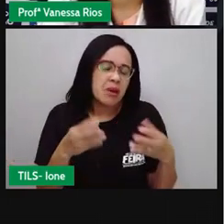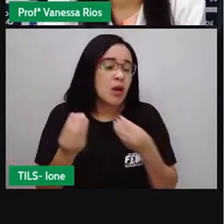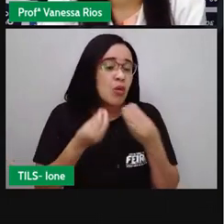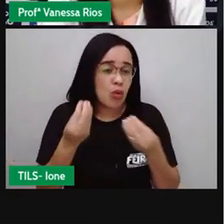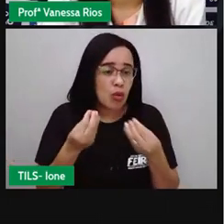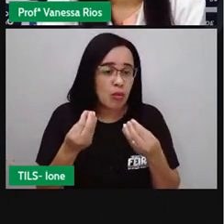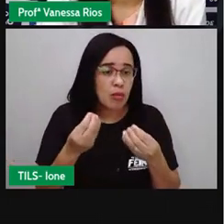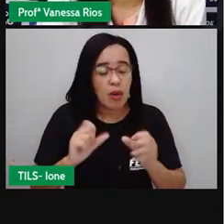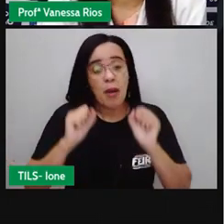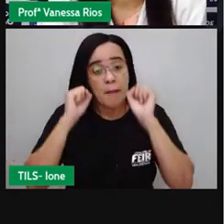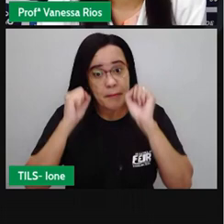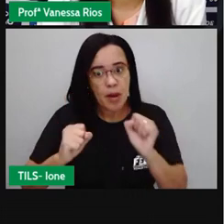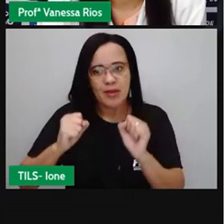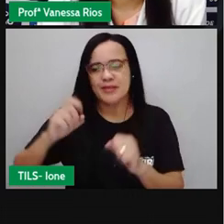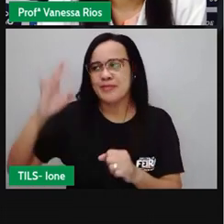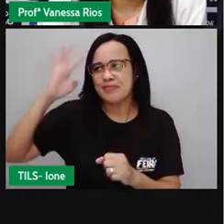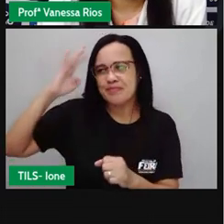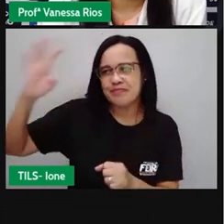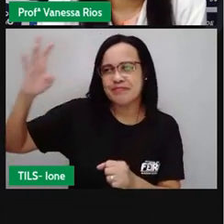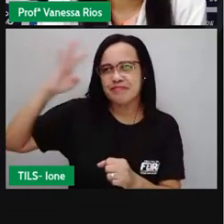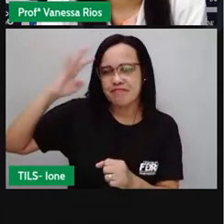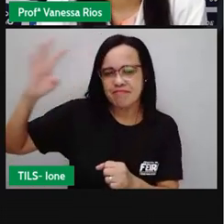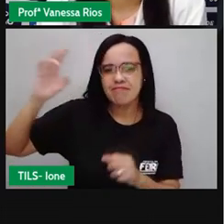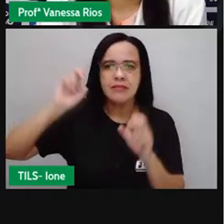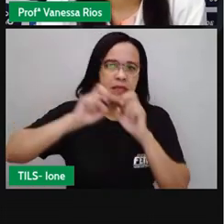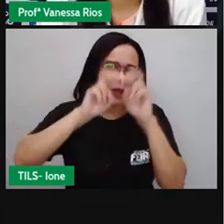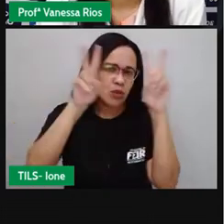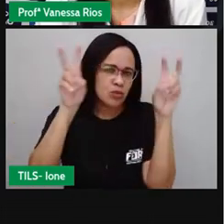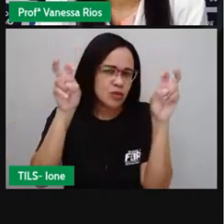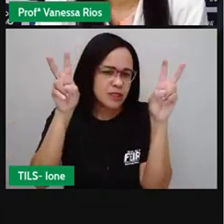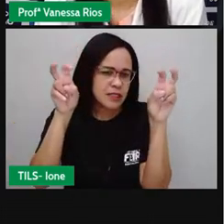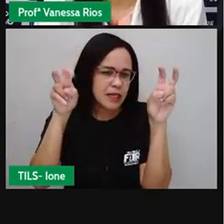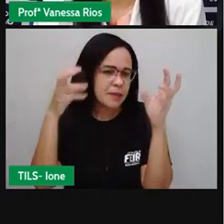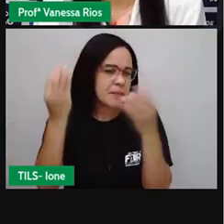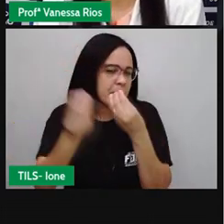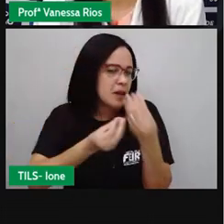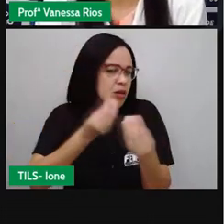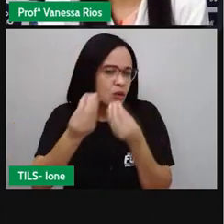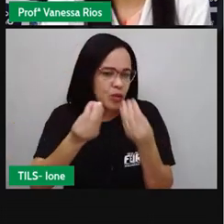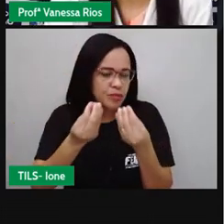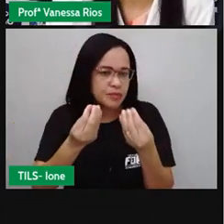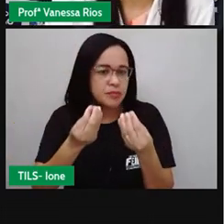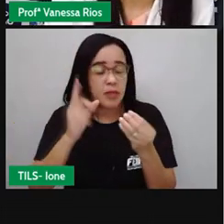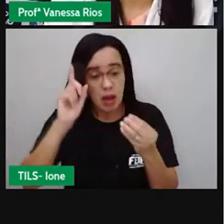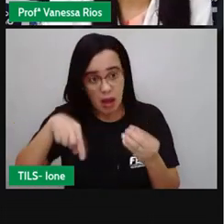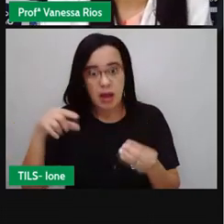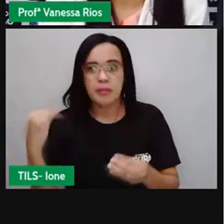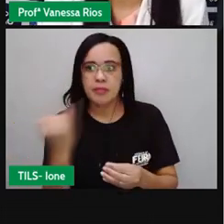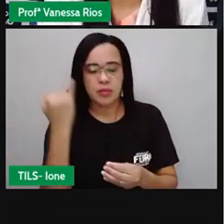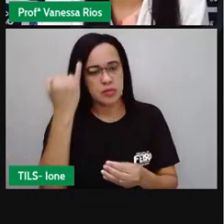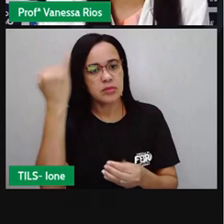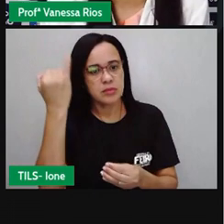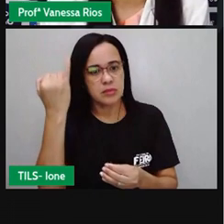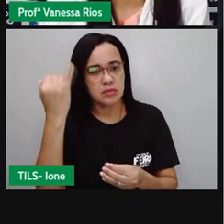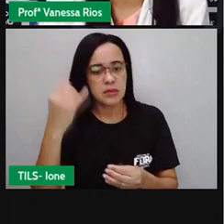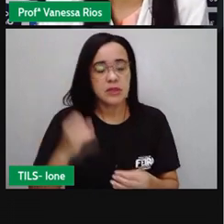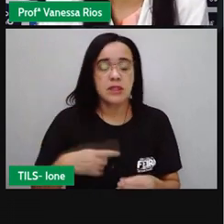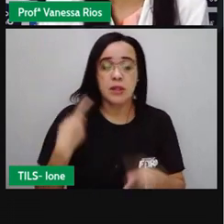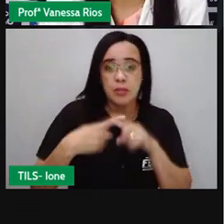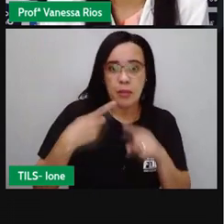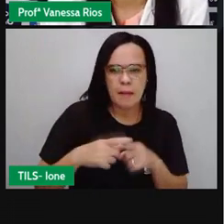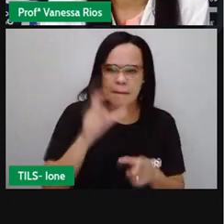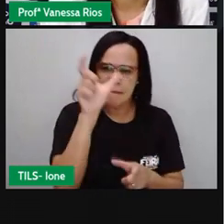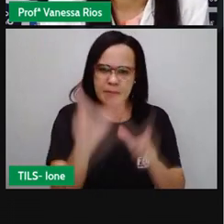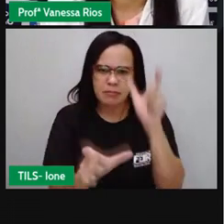sendo tratado então é importante né ter essa frase para que as pessoas que leiam no texto né pensem ou